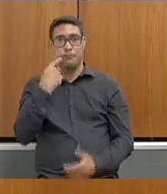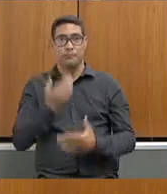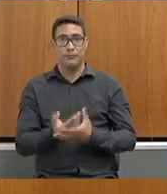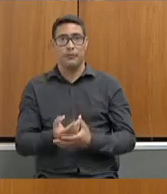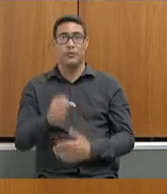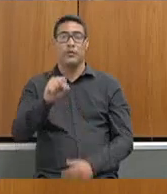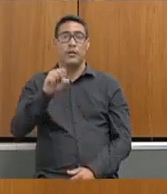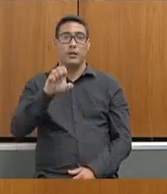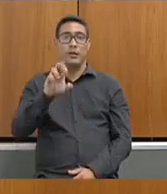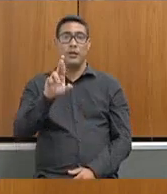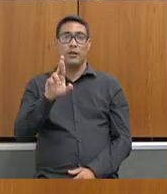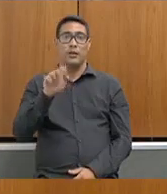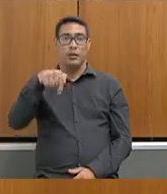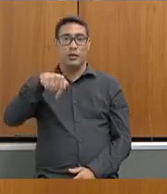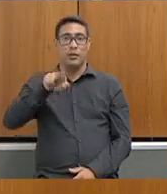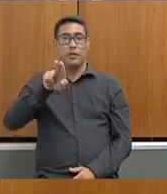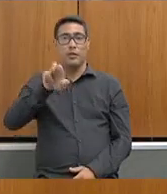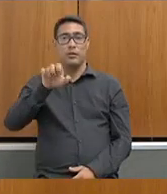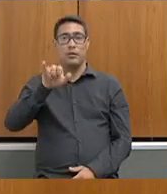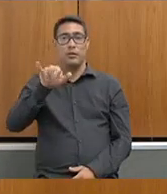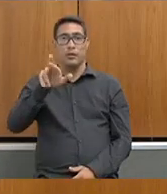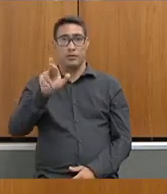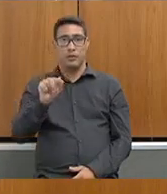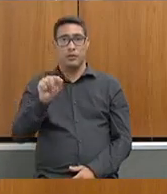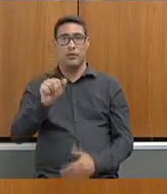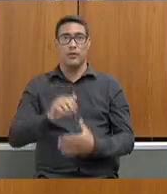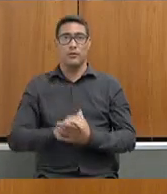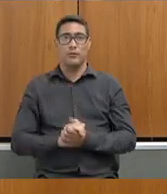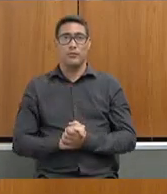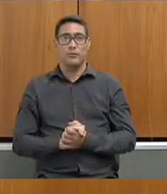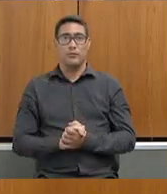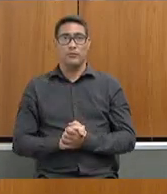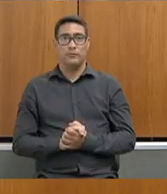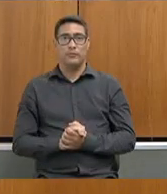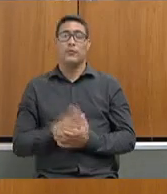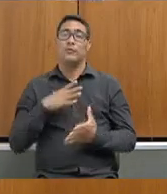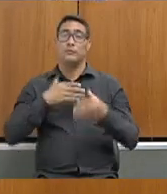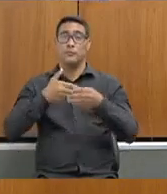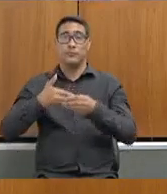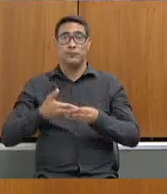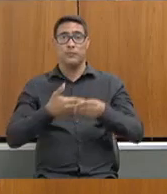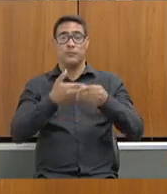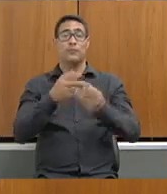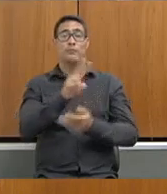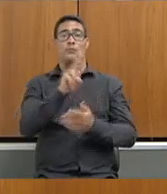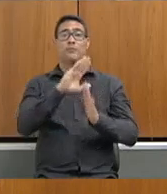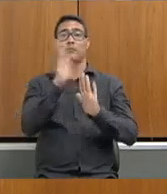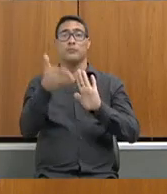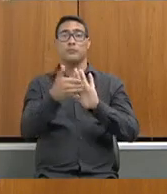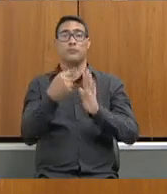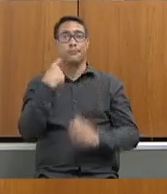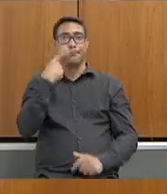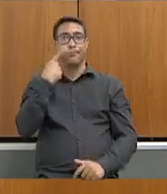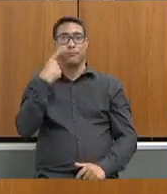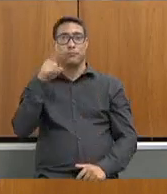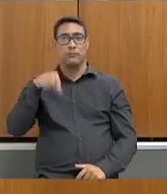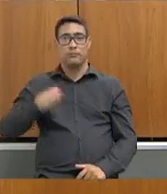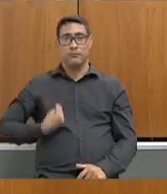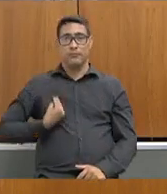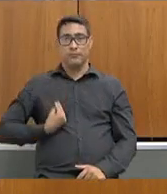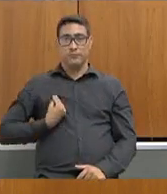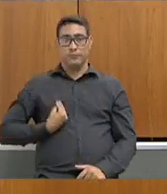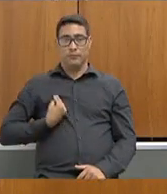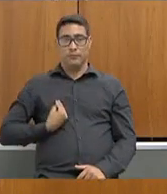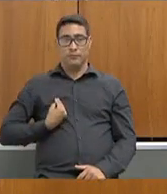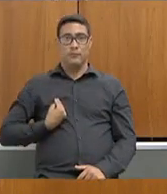Vou chegar mais perto. Ficou bom assim? Está bom, não é? A quem cumprimenta em nome de todos os deputados que estão presentes, a presidente desta